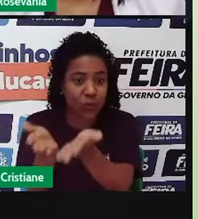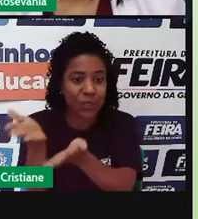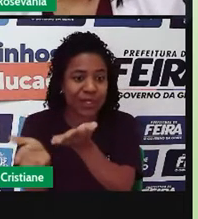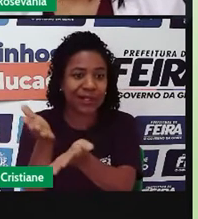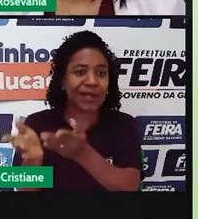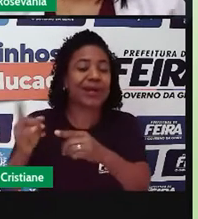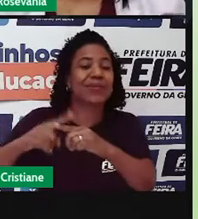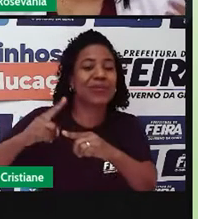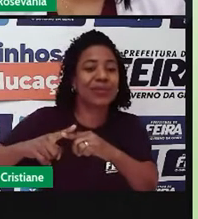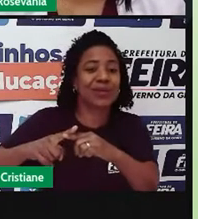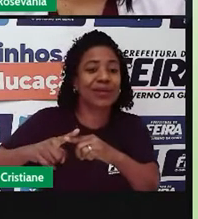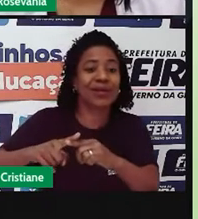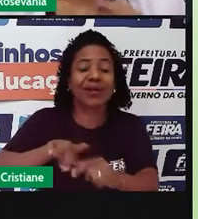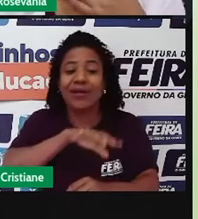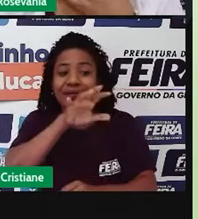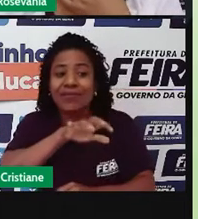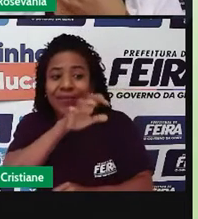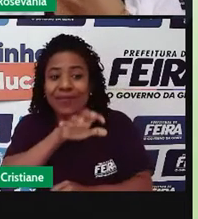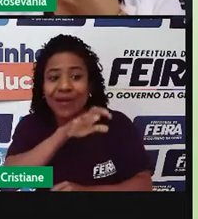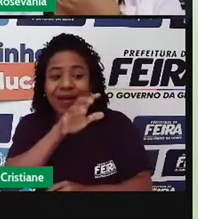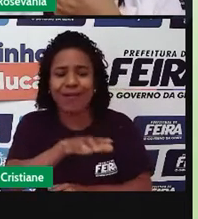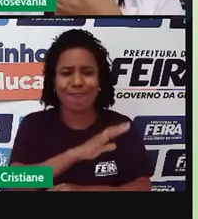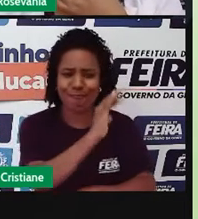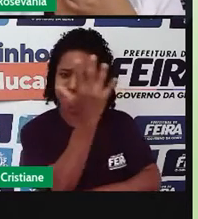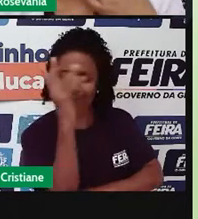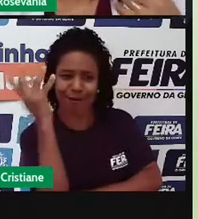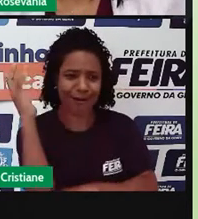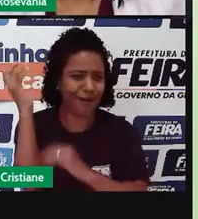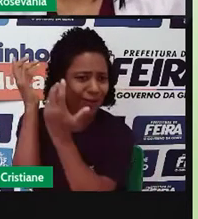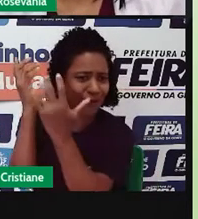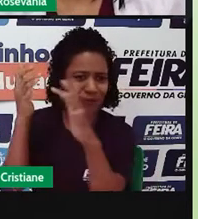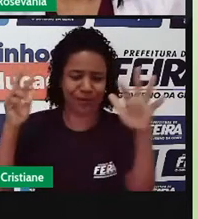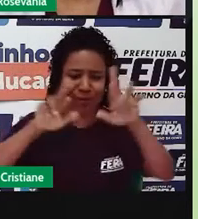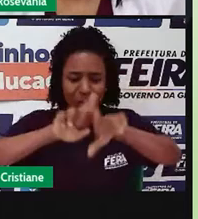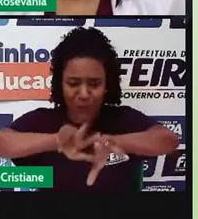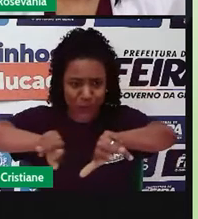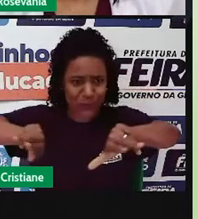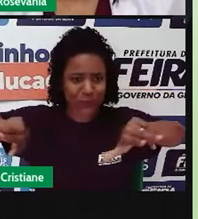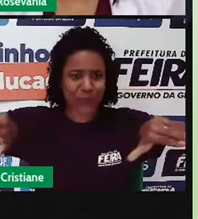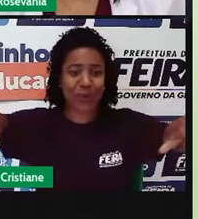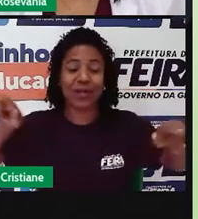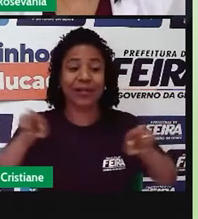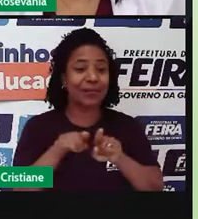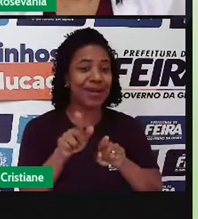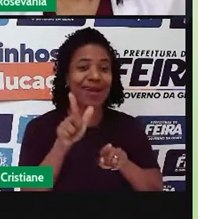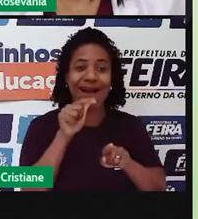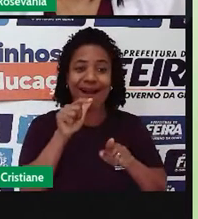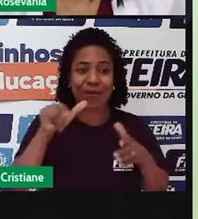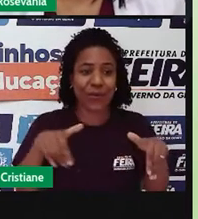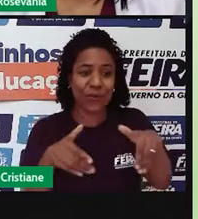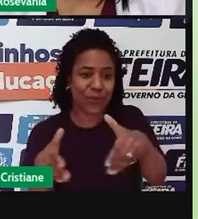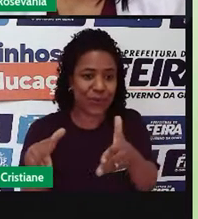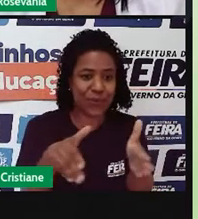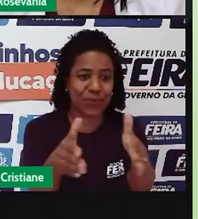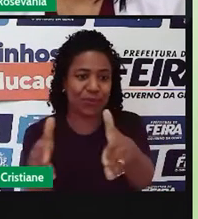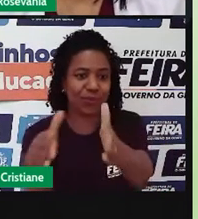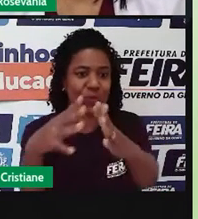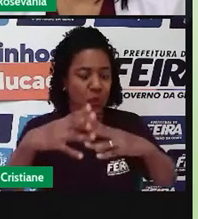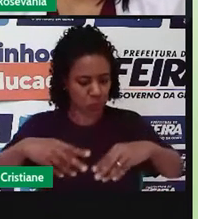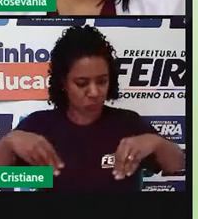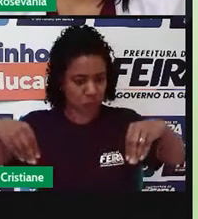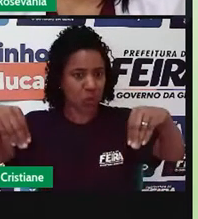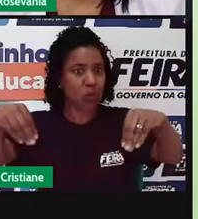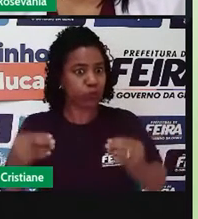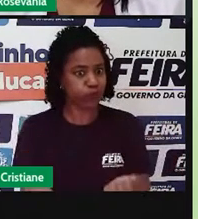bastante importante, muito diversificado, com animais, né, com muitos rios, o solo dela tem toda uma